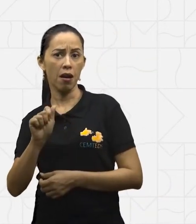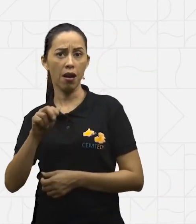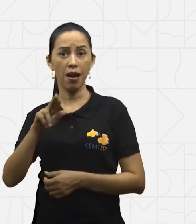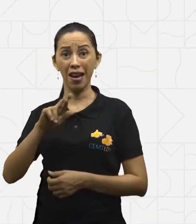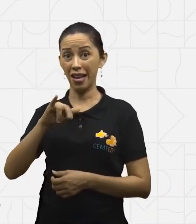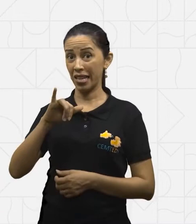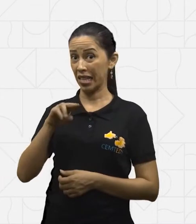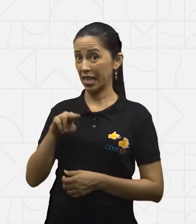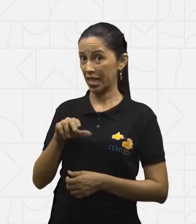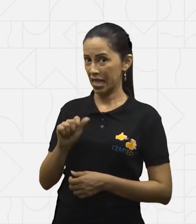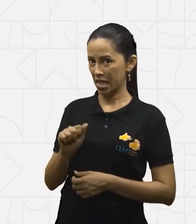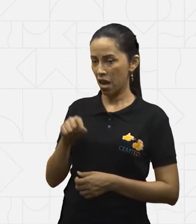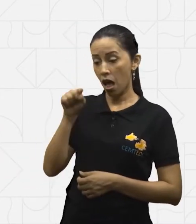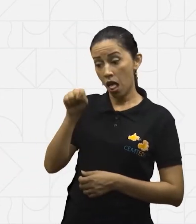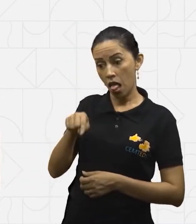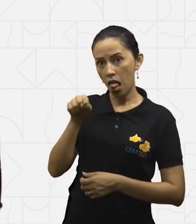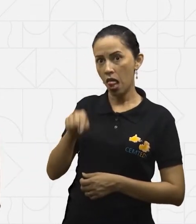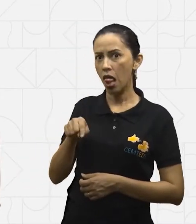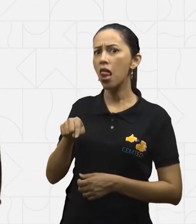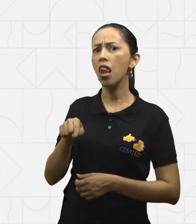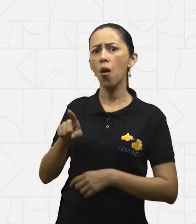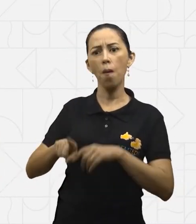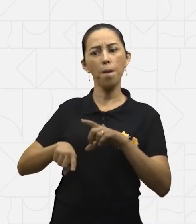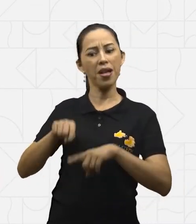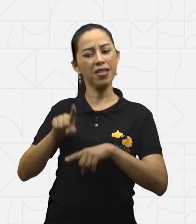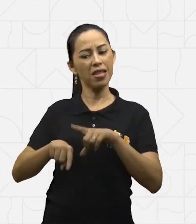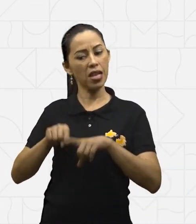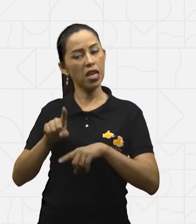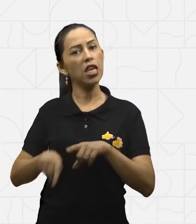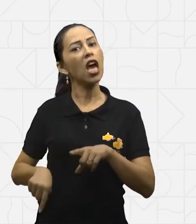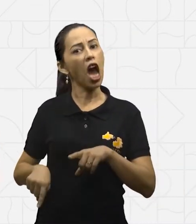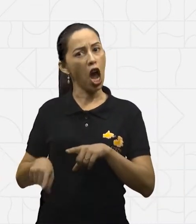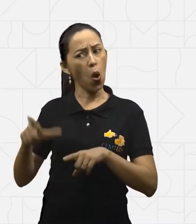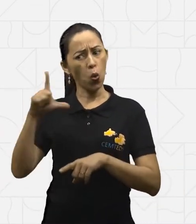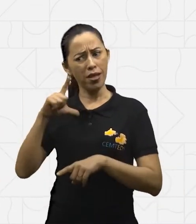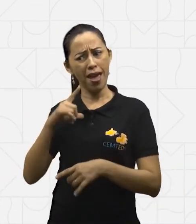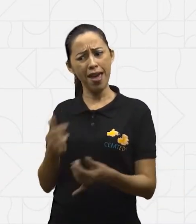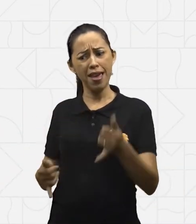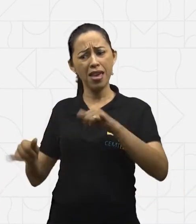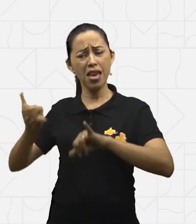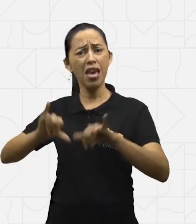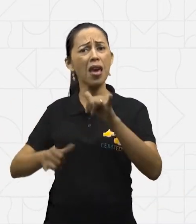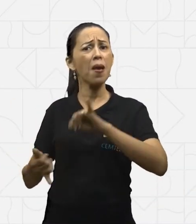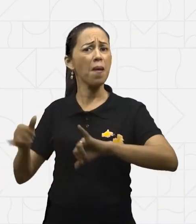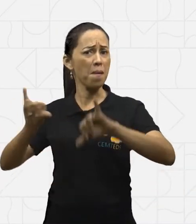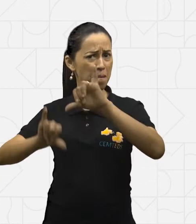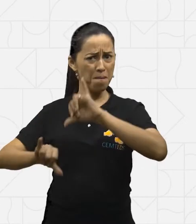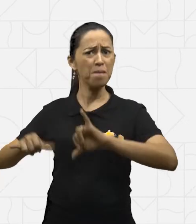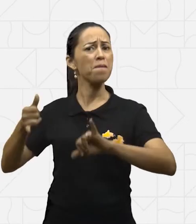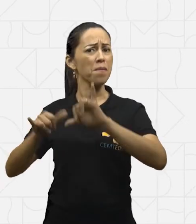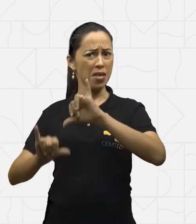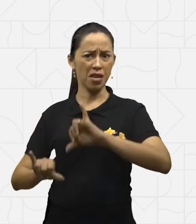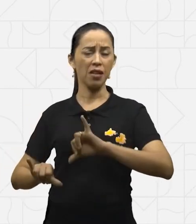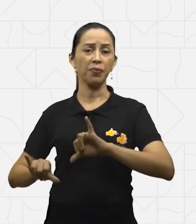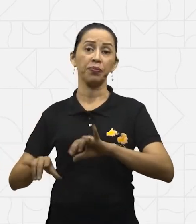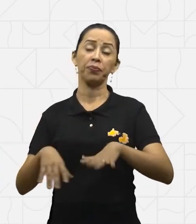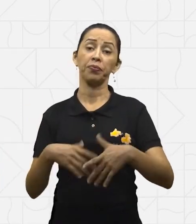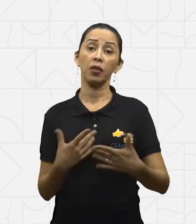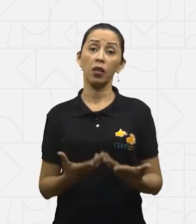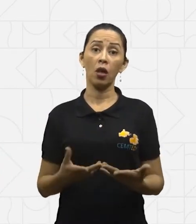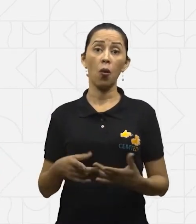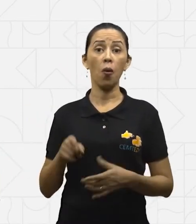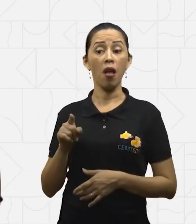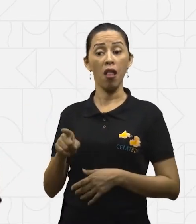dizer? Para a sua produção, ela passa por muitas etapas e ela tem a adição de compostos químicos.